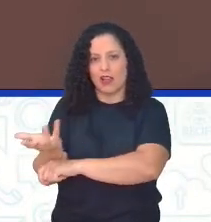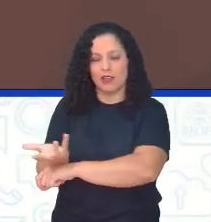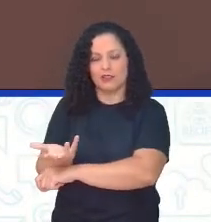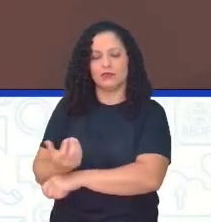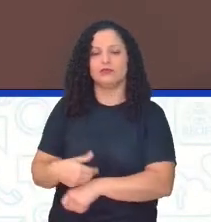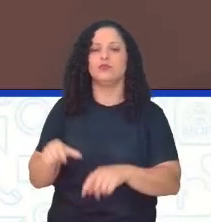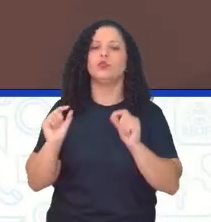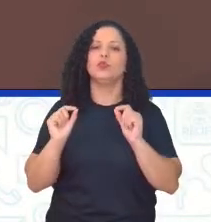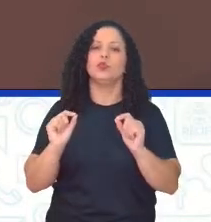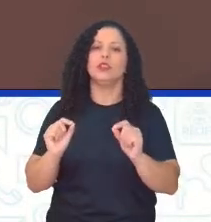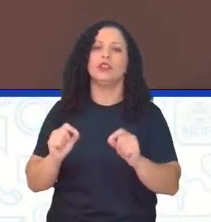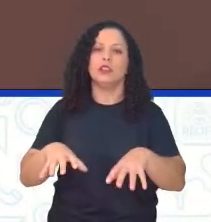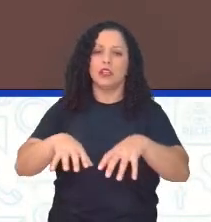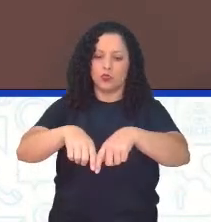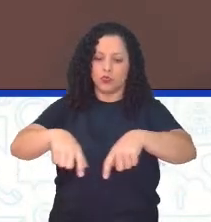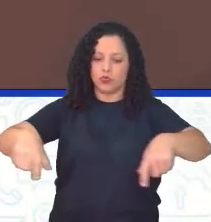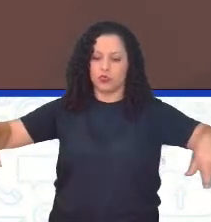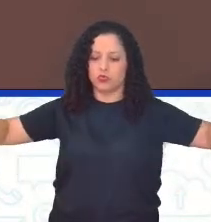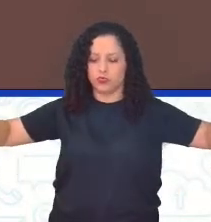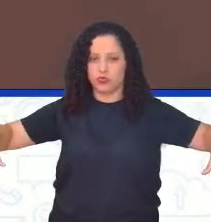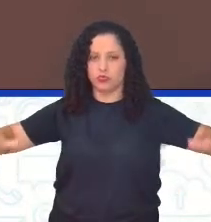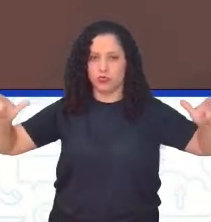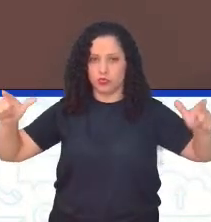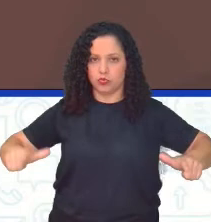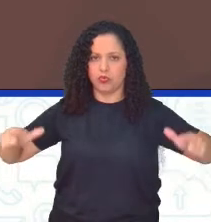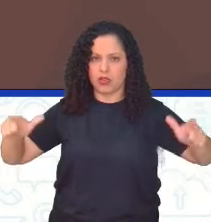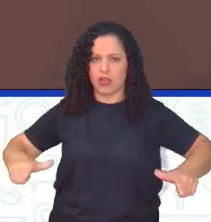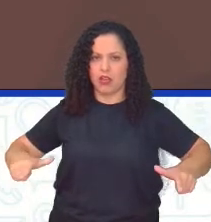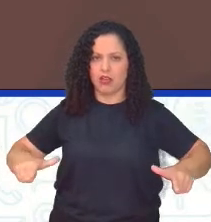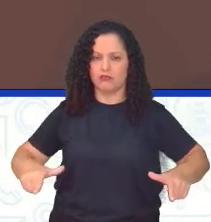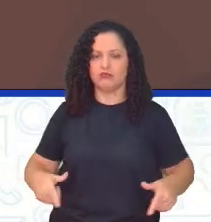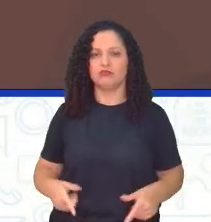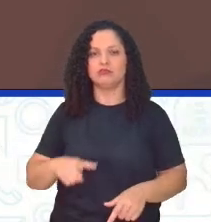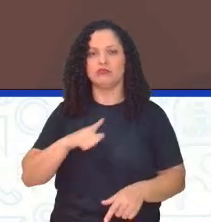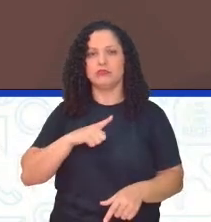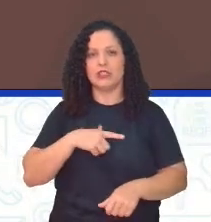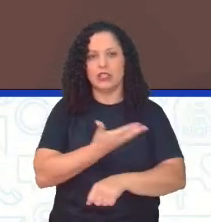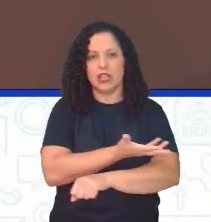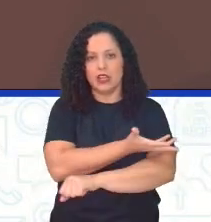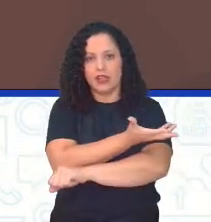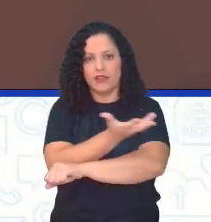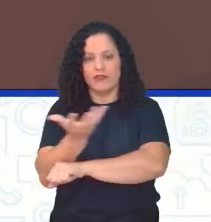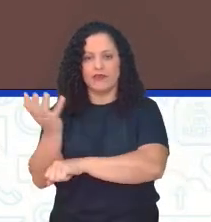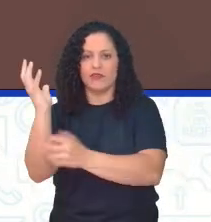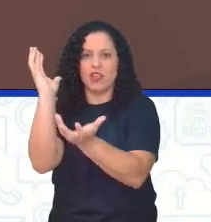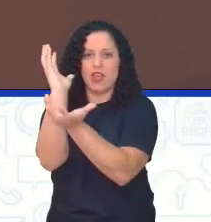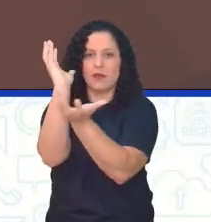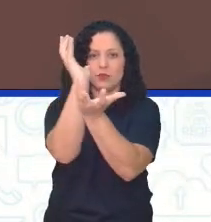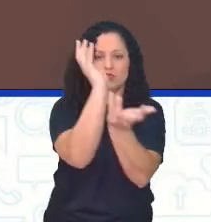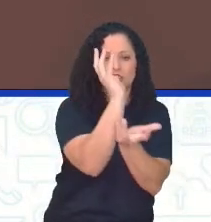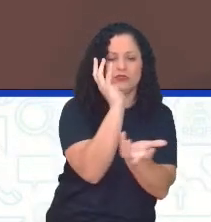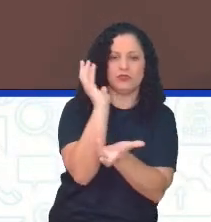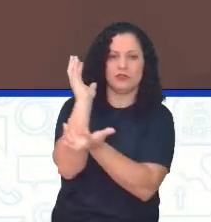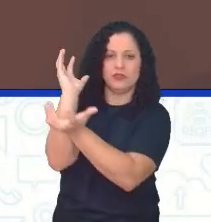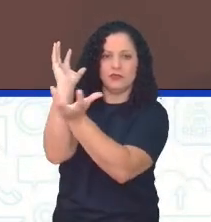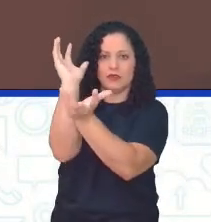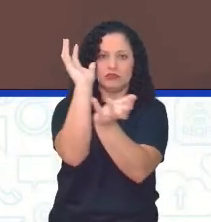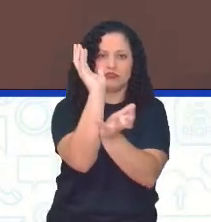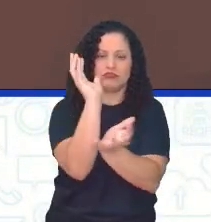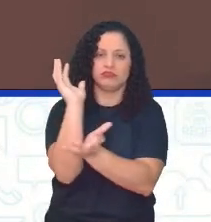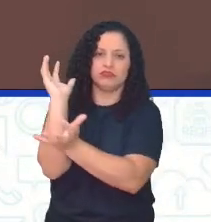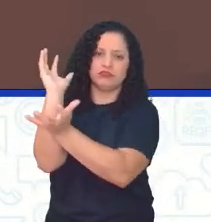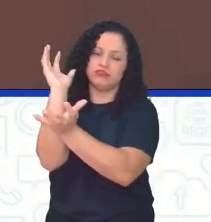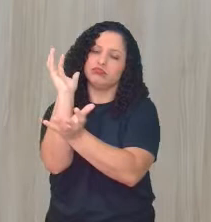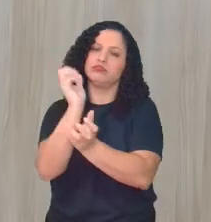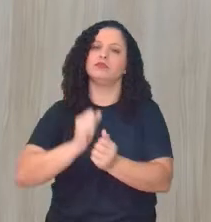ambiente de uma vegetação de tipo de savana, seja, uma vegetação baixa e arbustiva, né? Com baixa